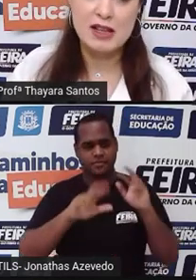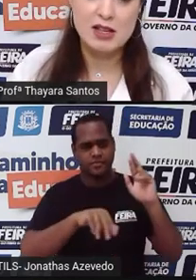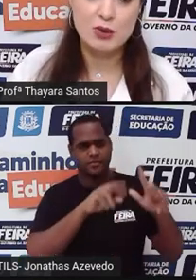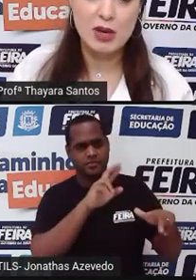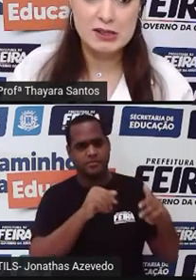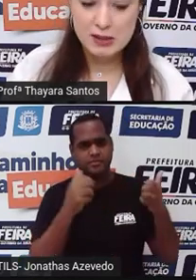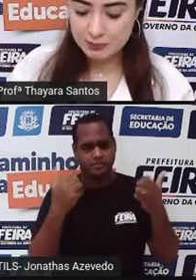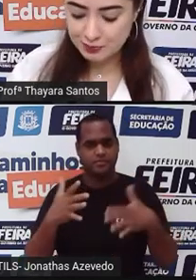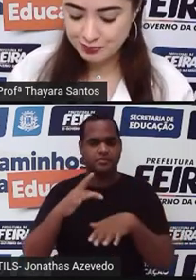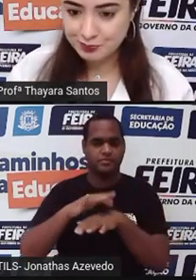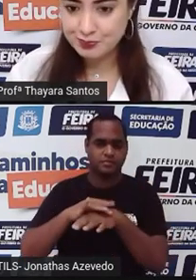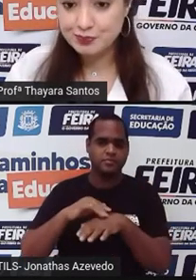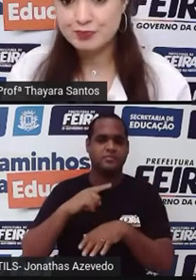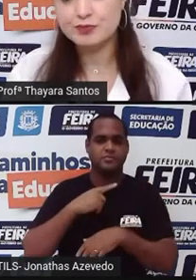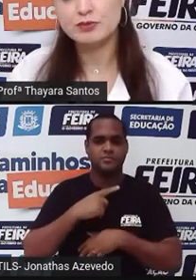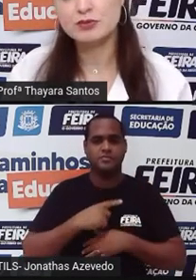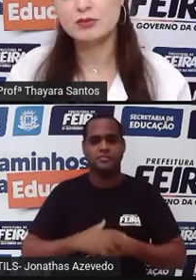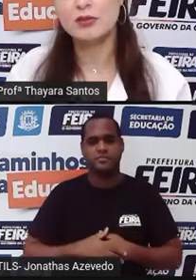dessa doença.